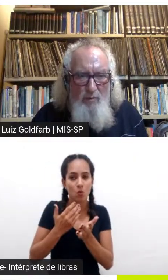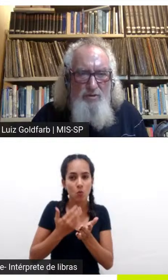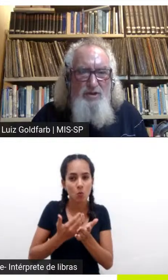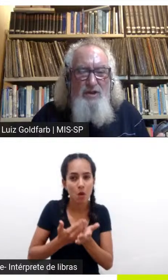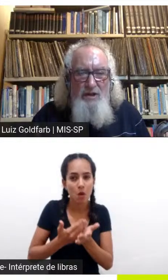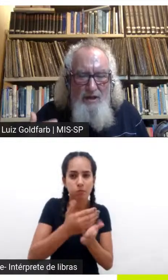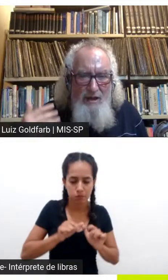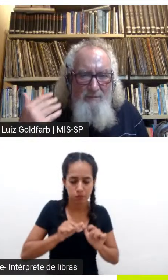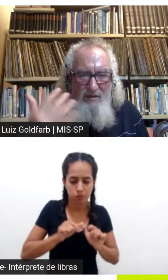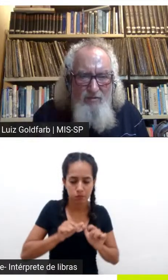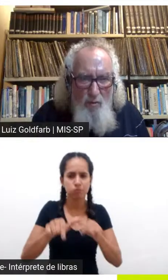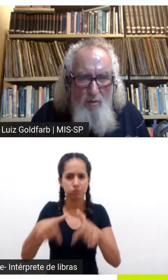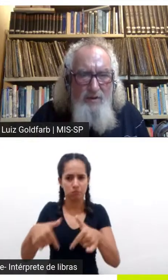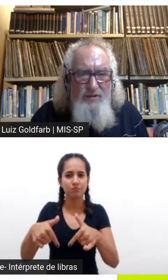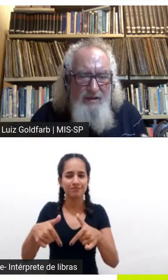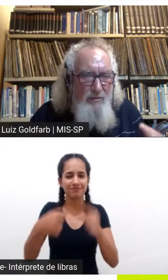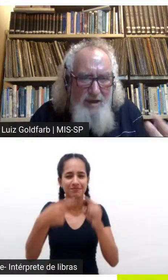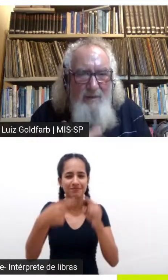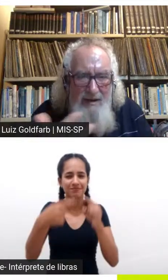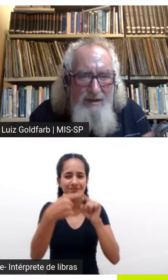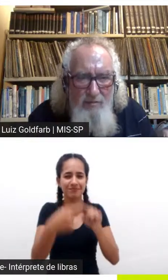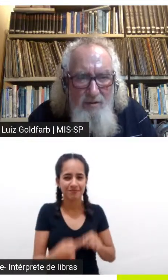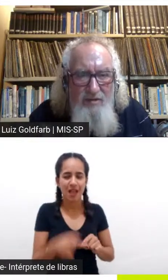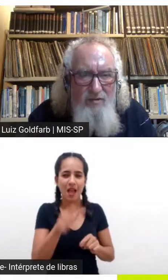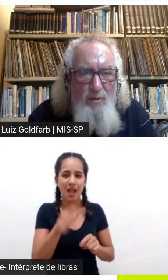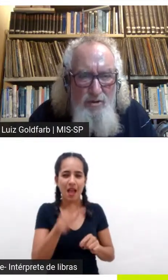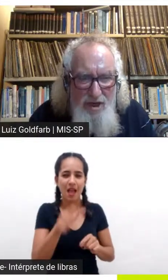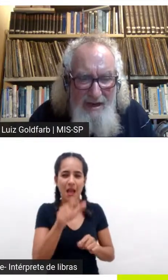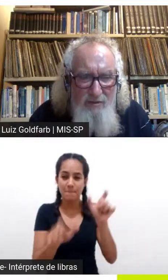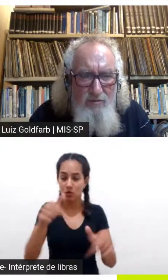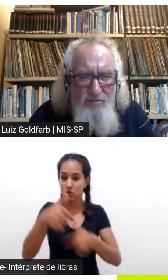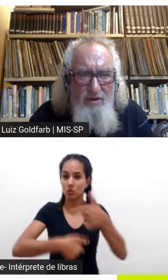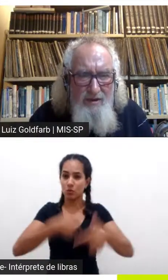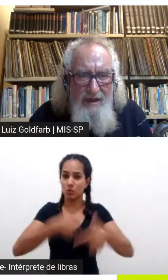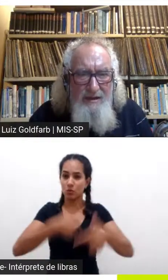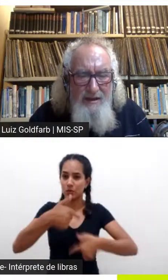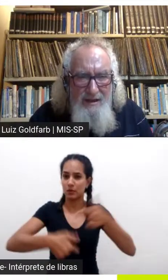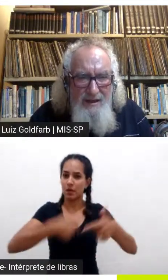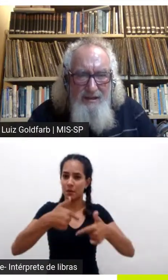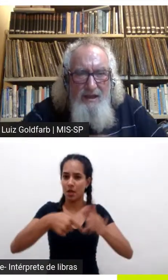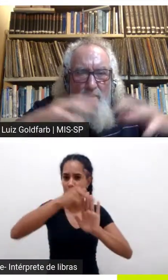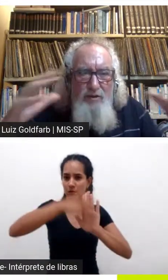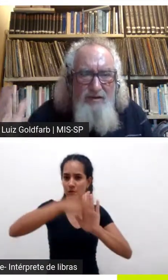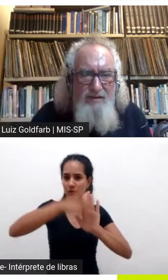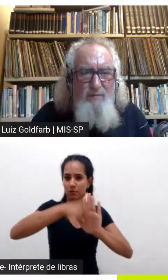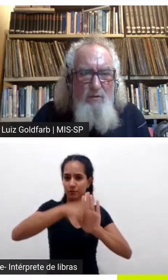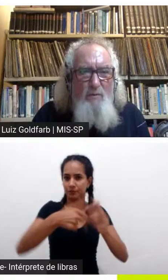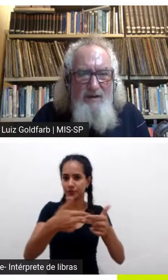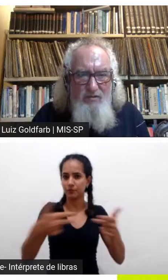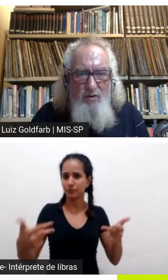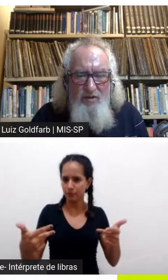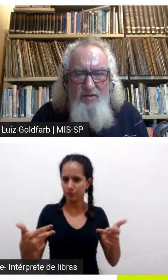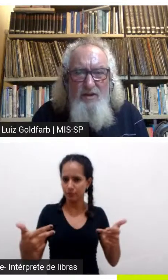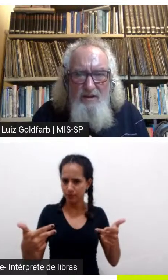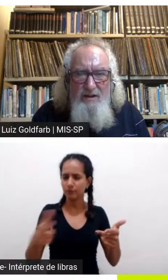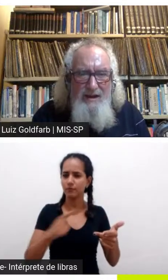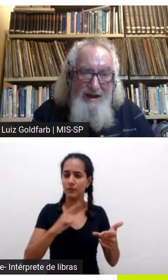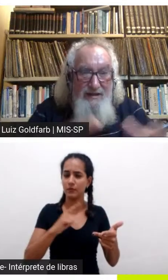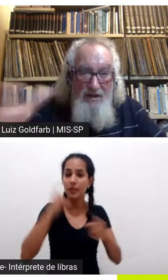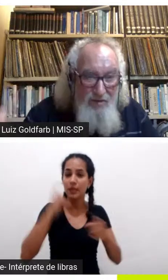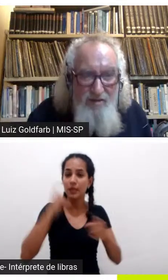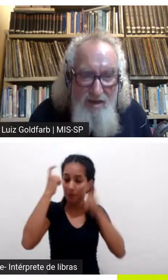corresponde a pessoas que estão trabalhando nesses projetos né e que tem todas essas preocupações